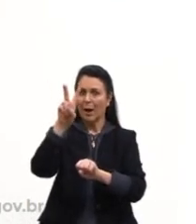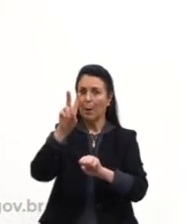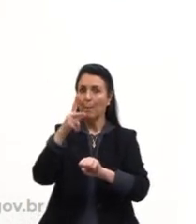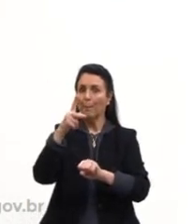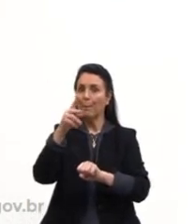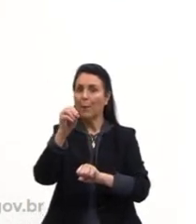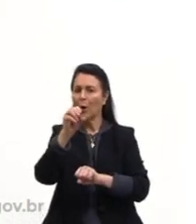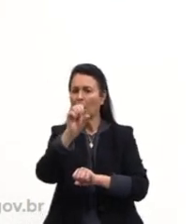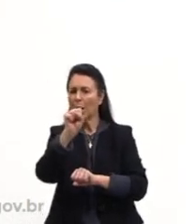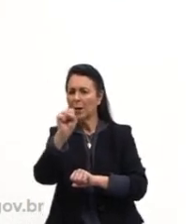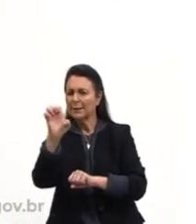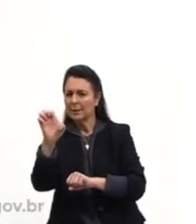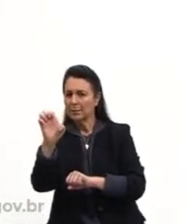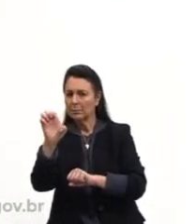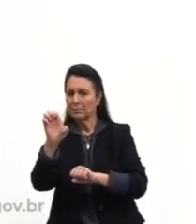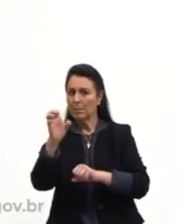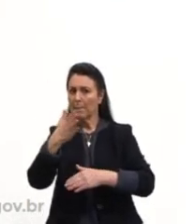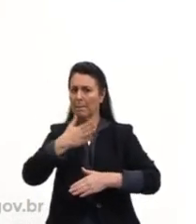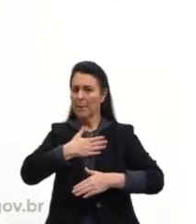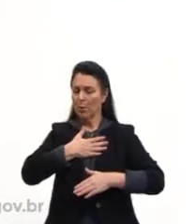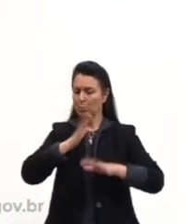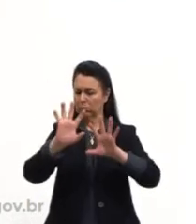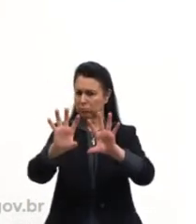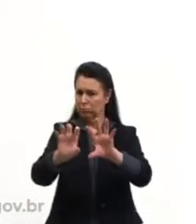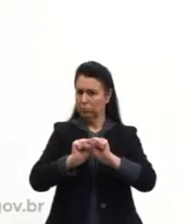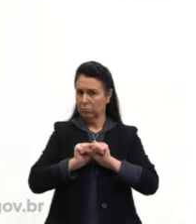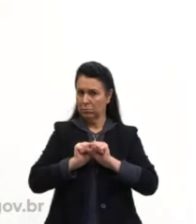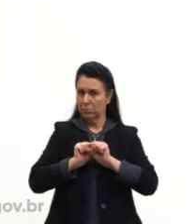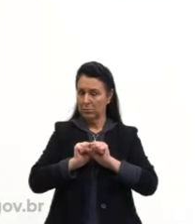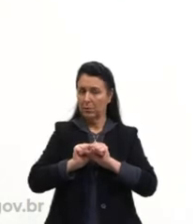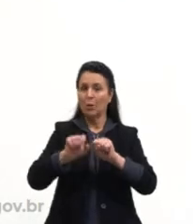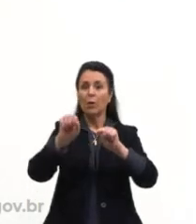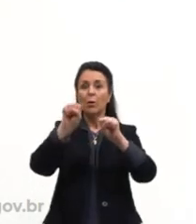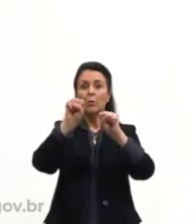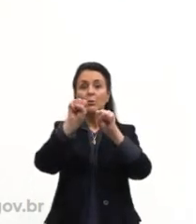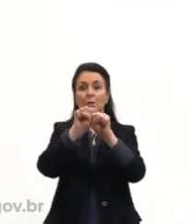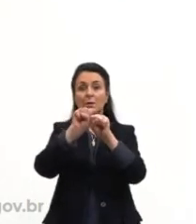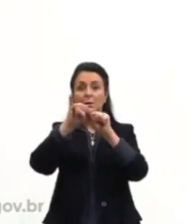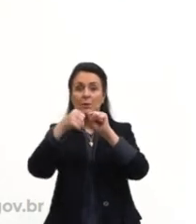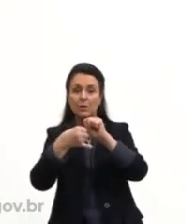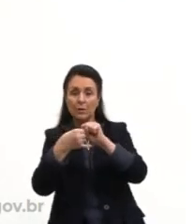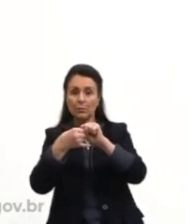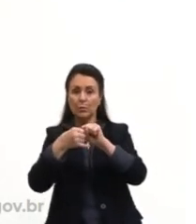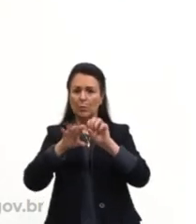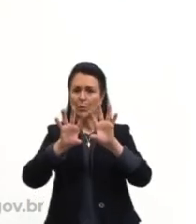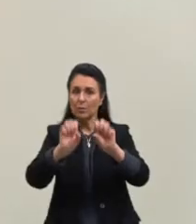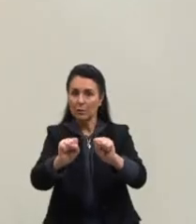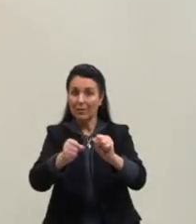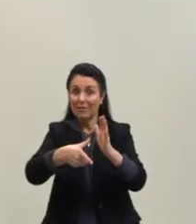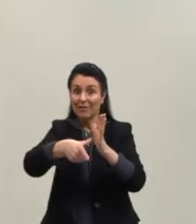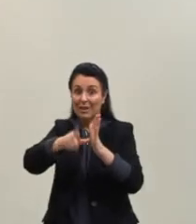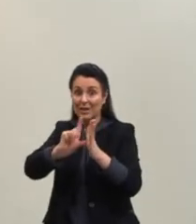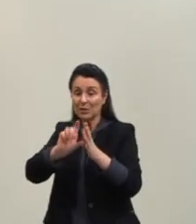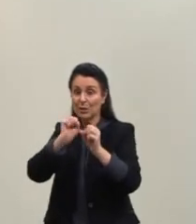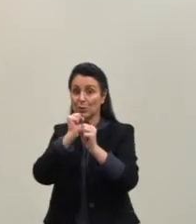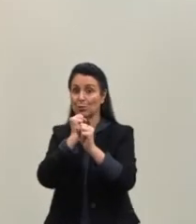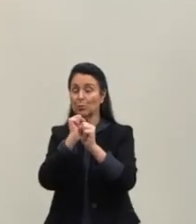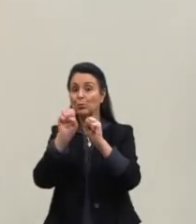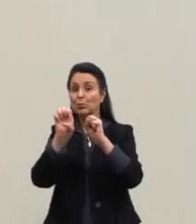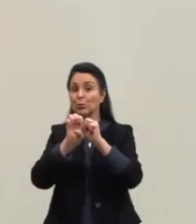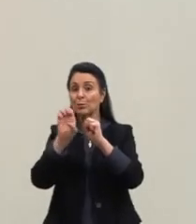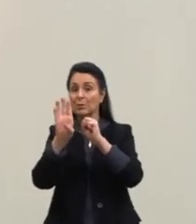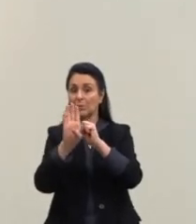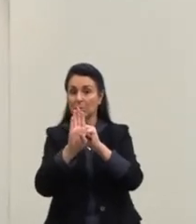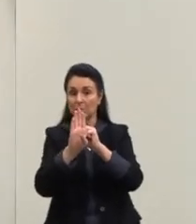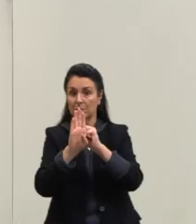português, né? Uma ideia de propriedade, ok? Então, os adjetivos possessivos sempre precedem um substantivo. Substantivos são nomes, são